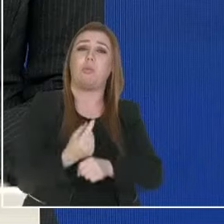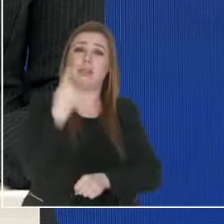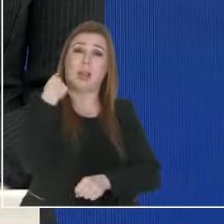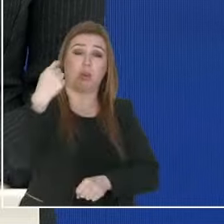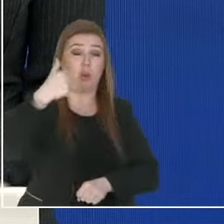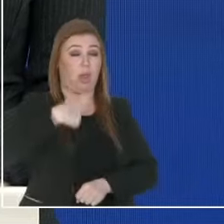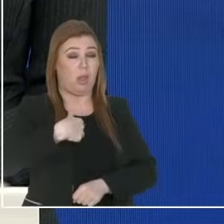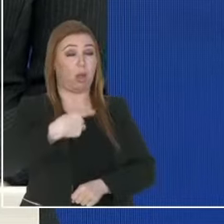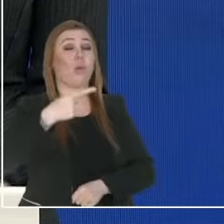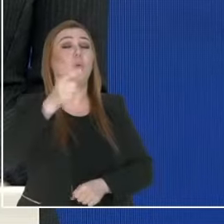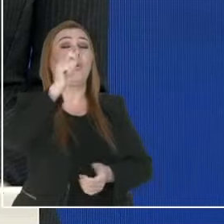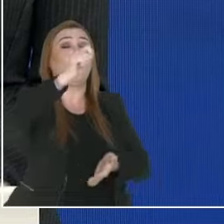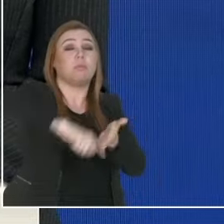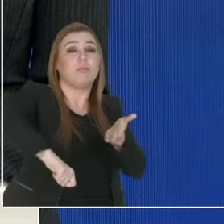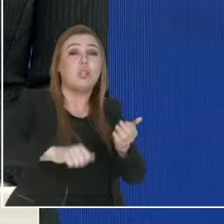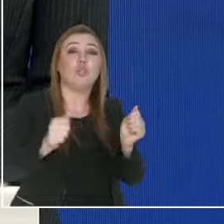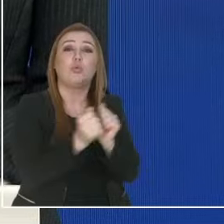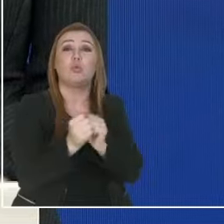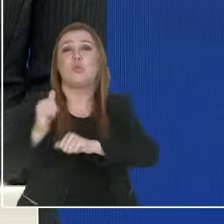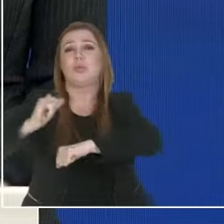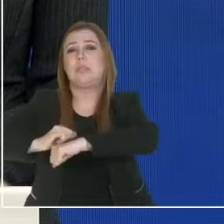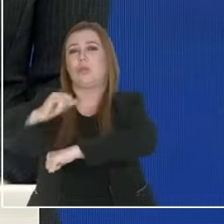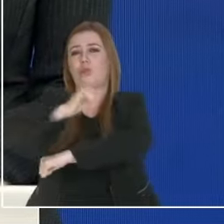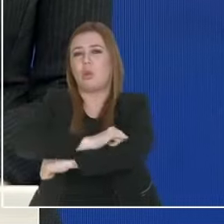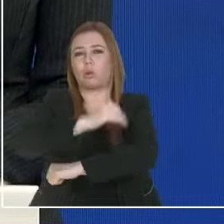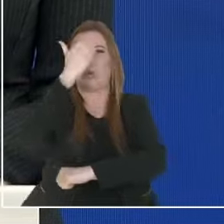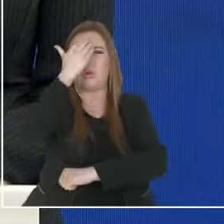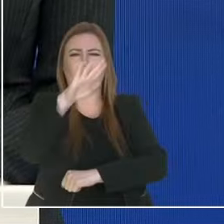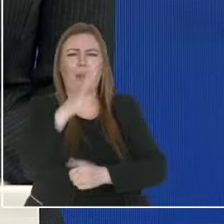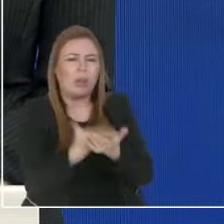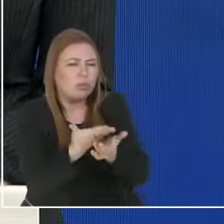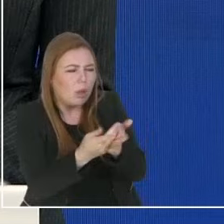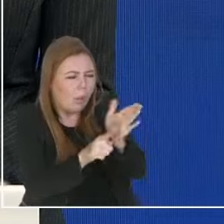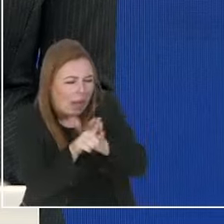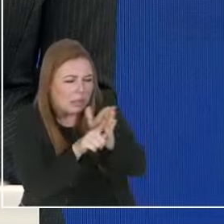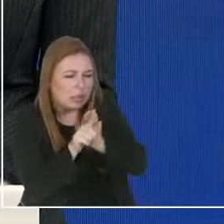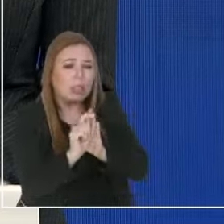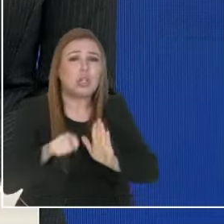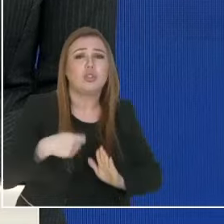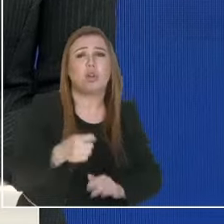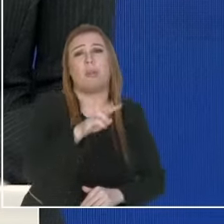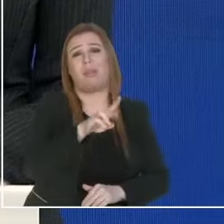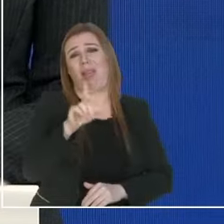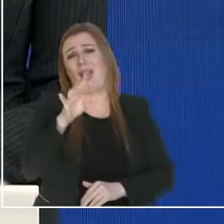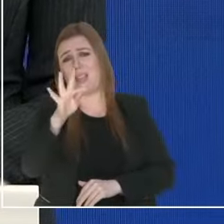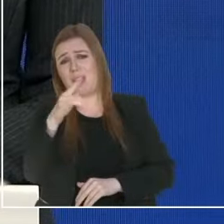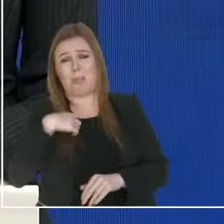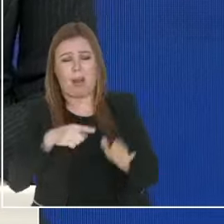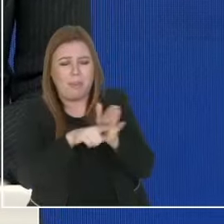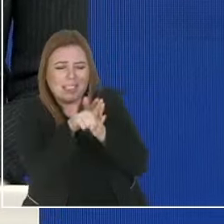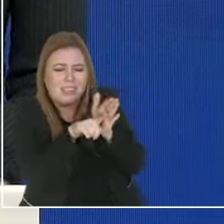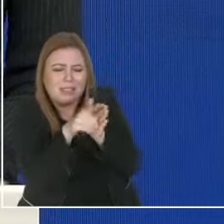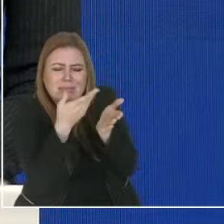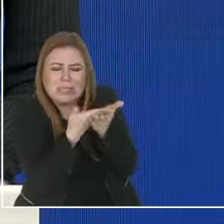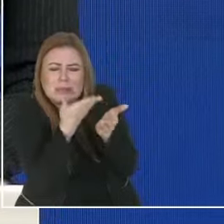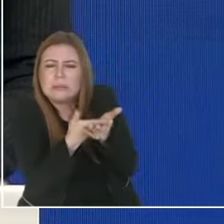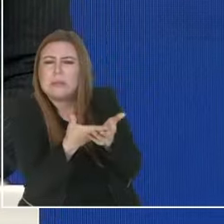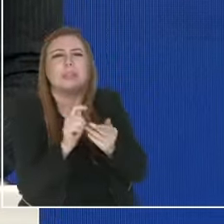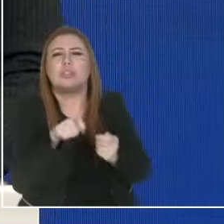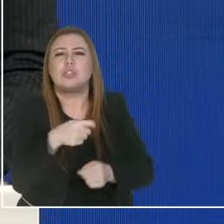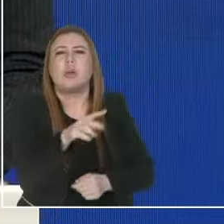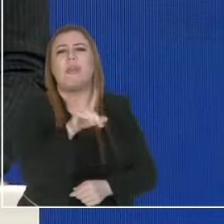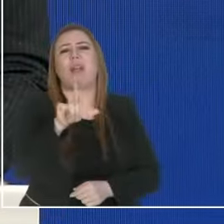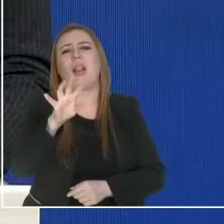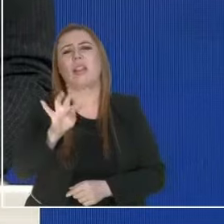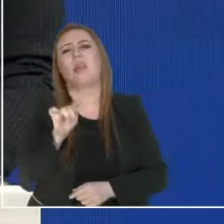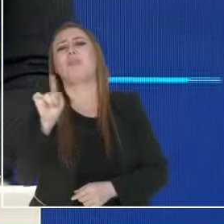com Curitiba e São José dos Pinhais um estudo de viabilidade técnica e econômica para a implantação do VLT. Qual é a sua proposta?